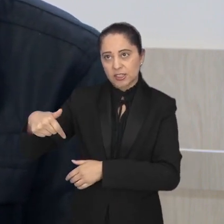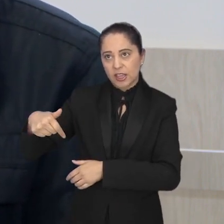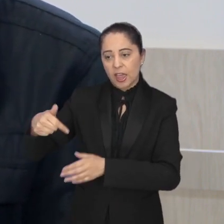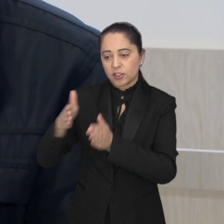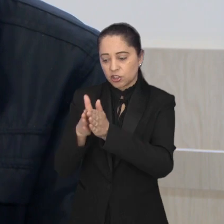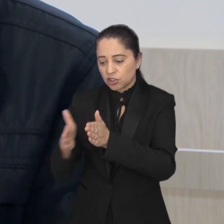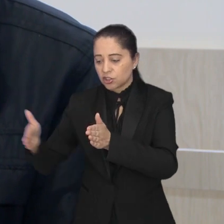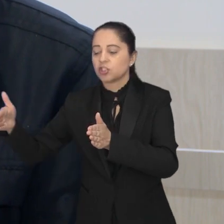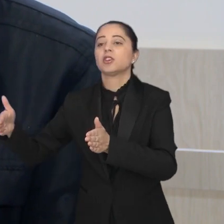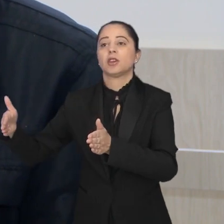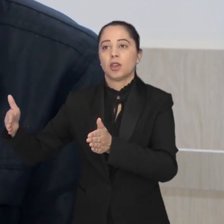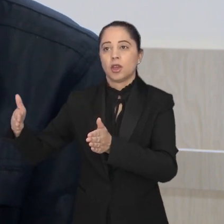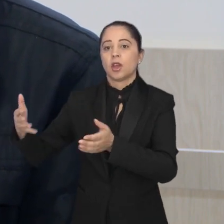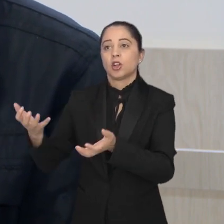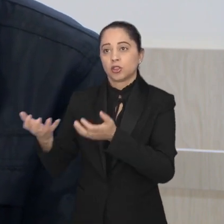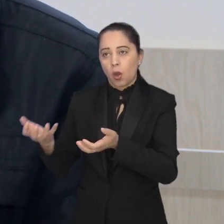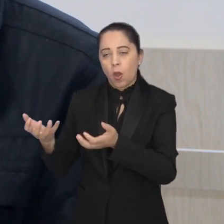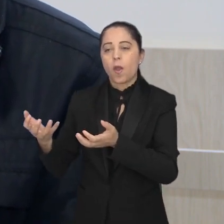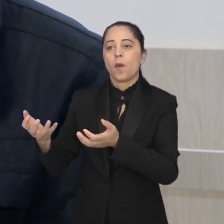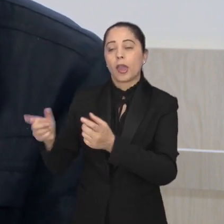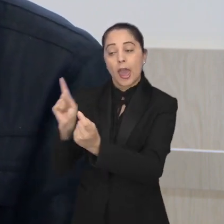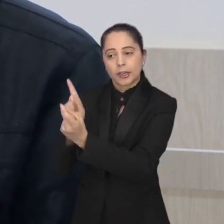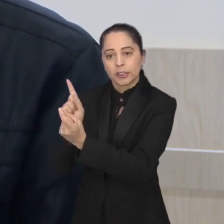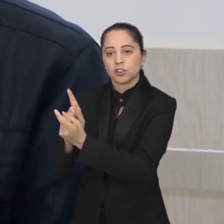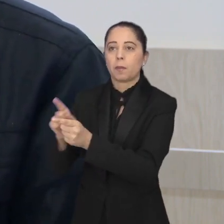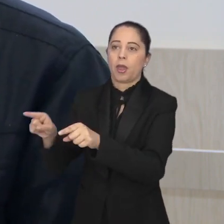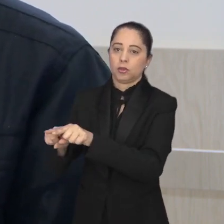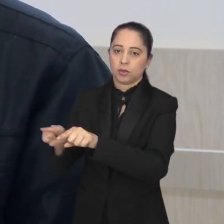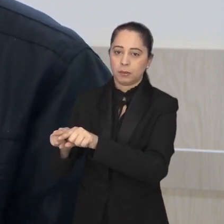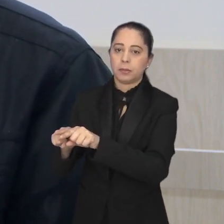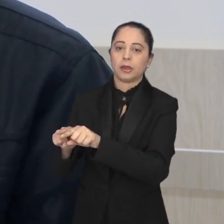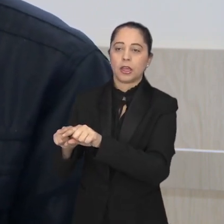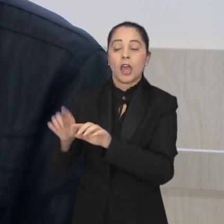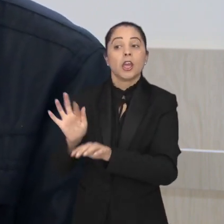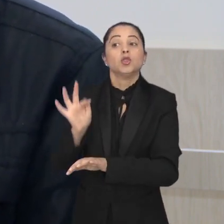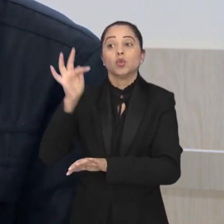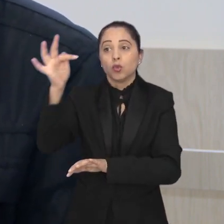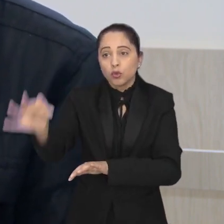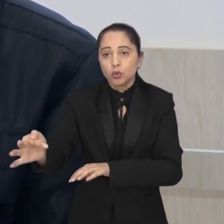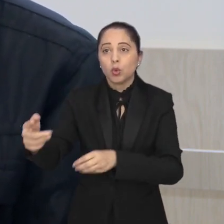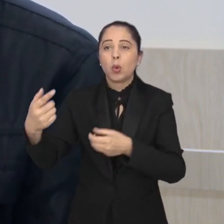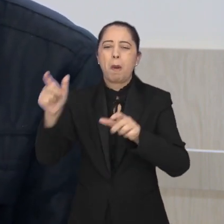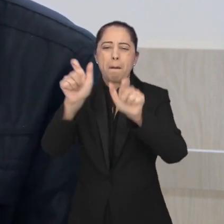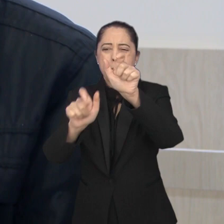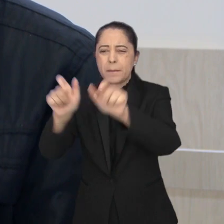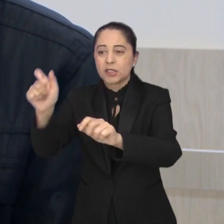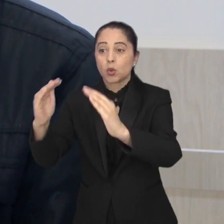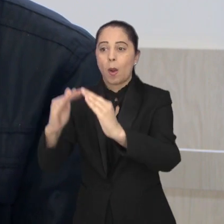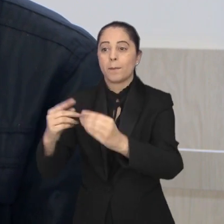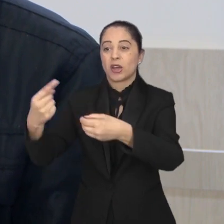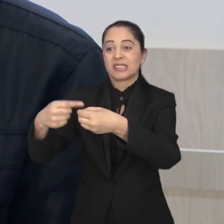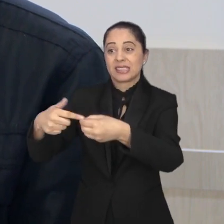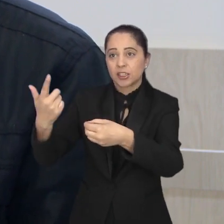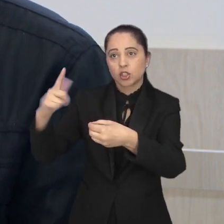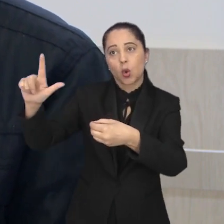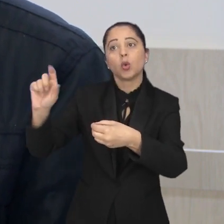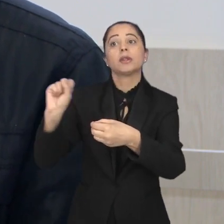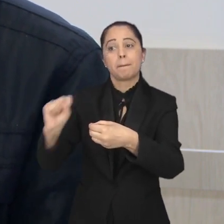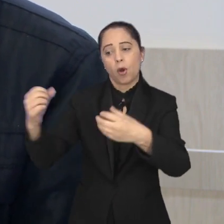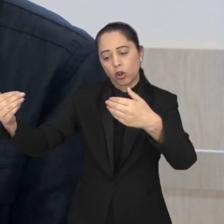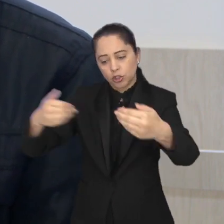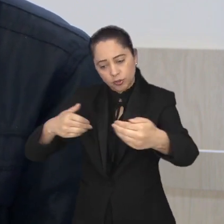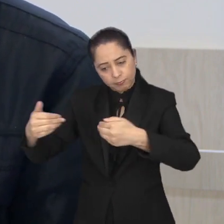terceiro momento, mais a longo prazo, ampliar para o restante das idades. Então, a ideia